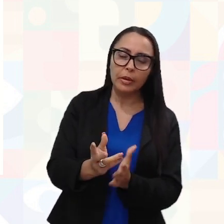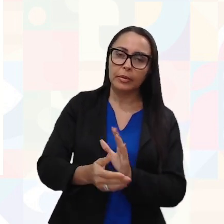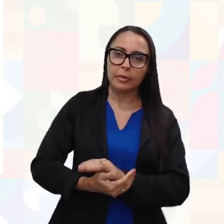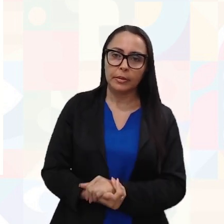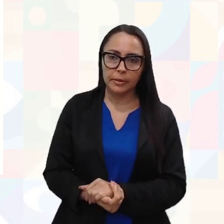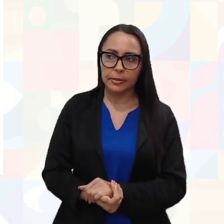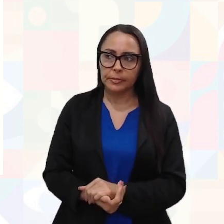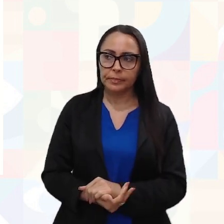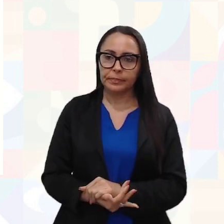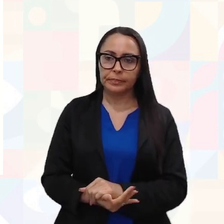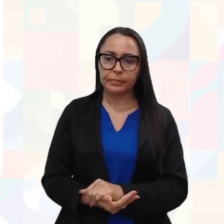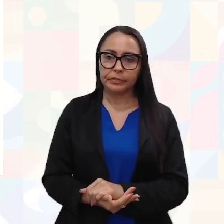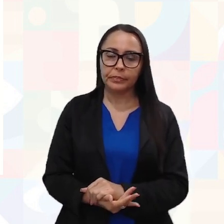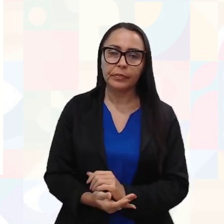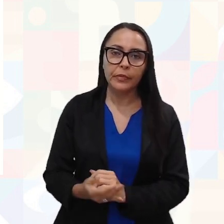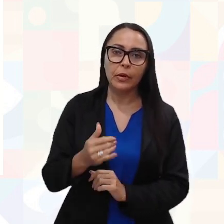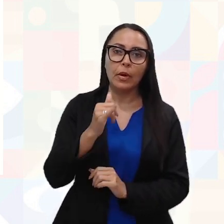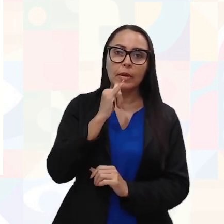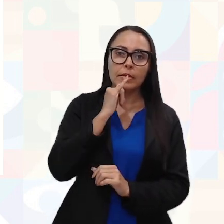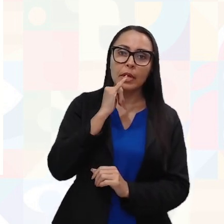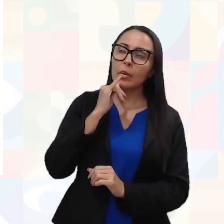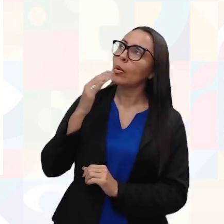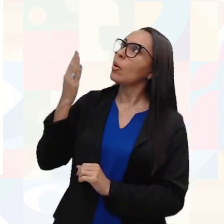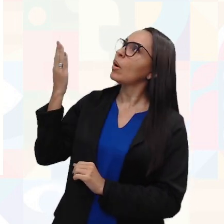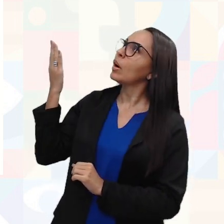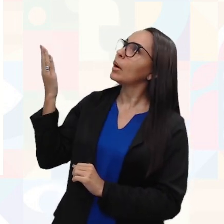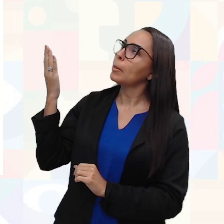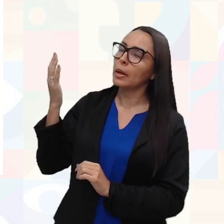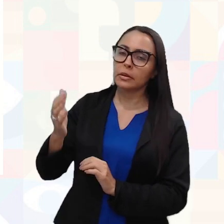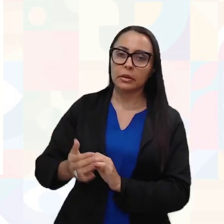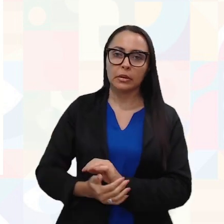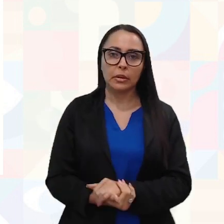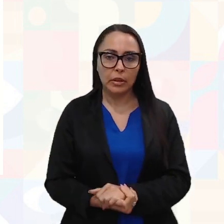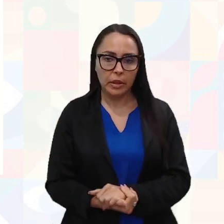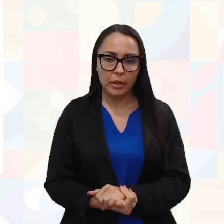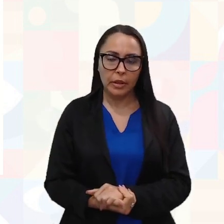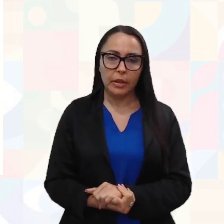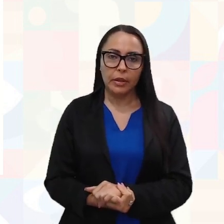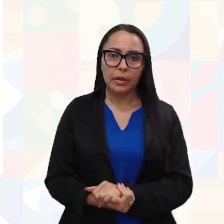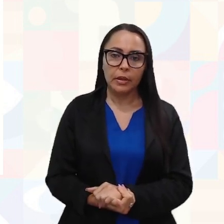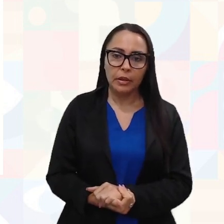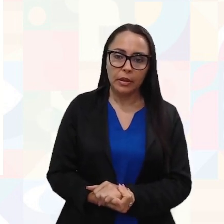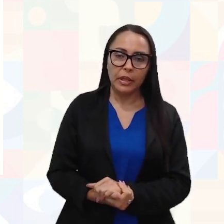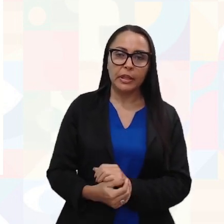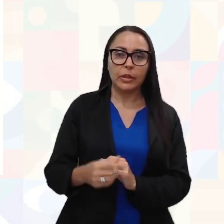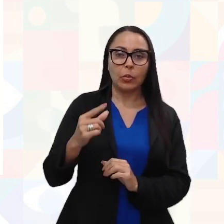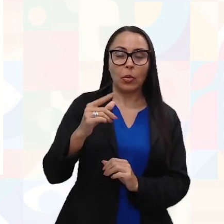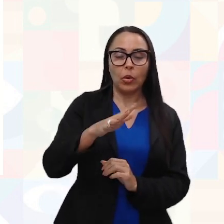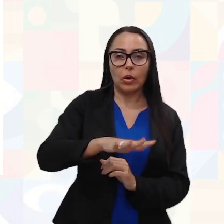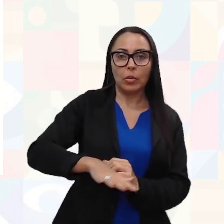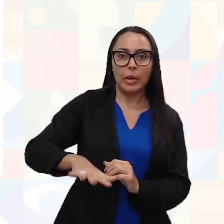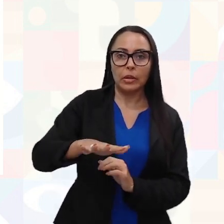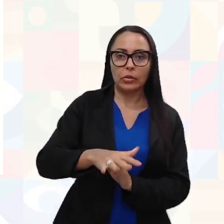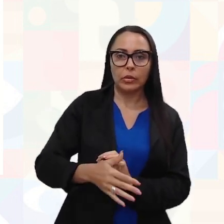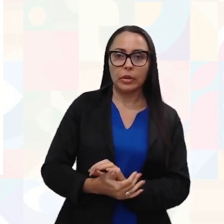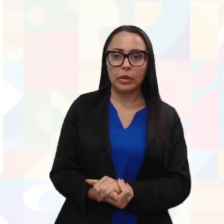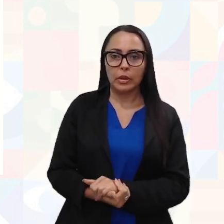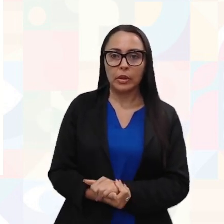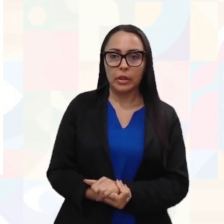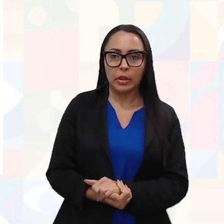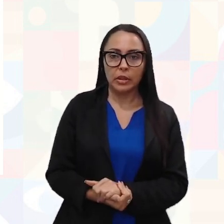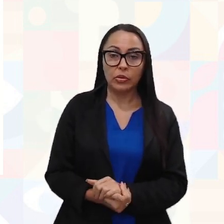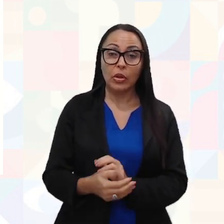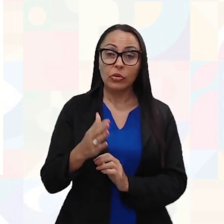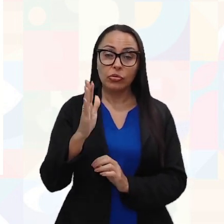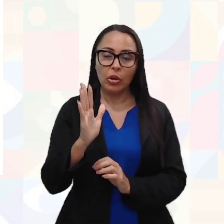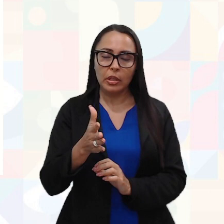no caso do exemplo, é a massa pesada, o sabor artificial e pouca cobertura. Então, isso já daria